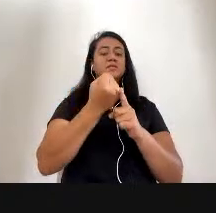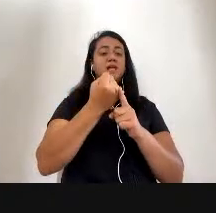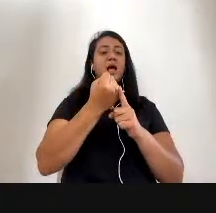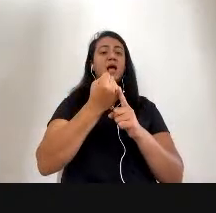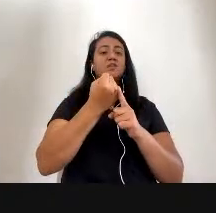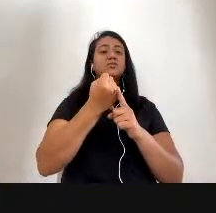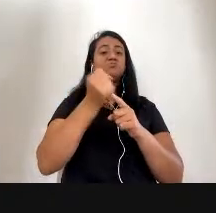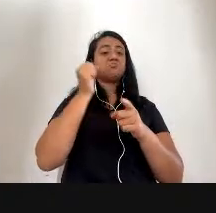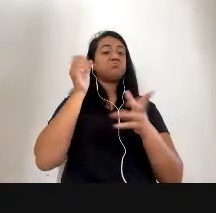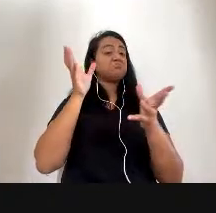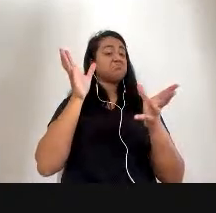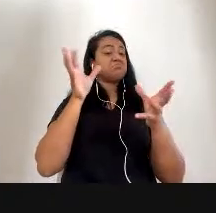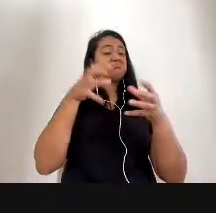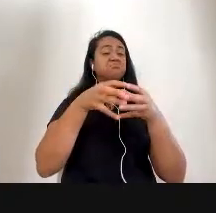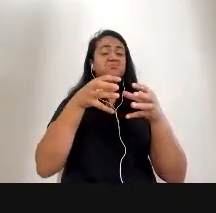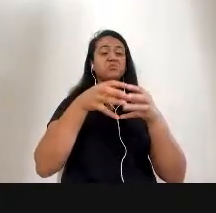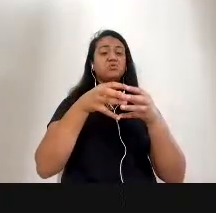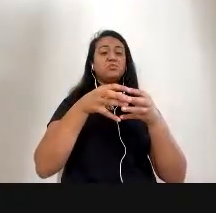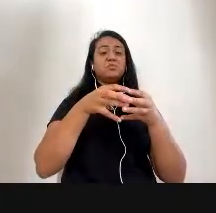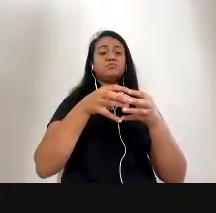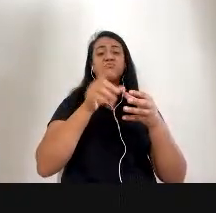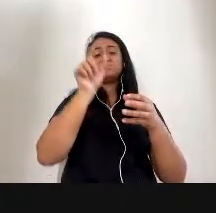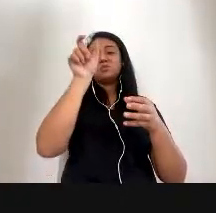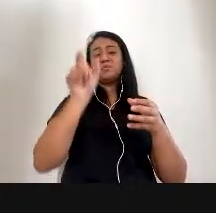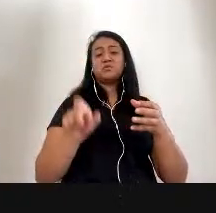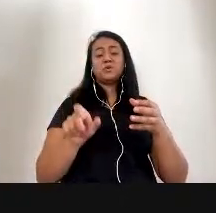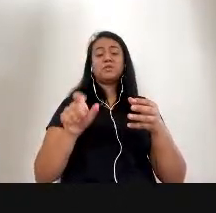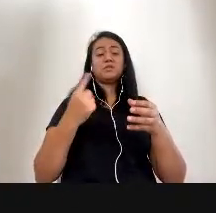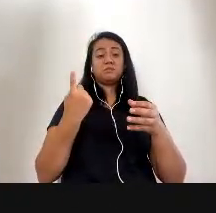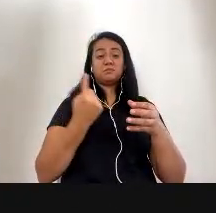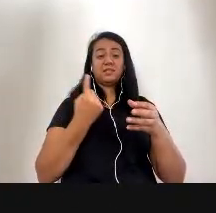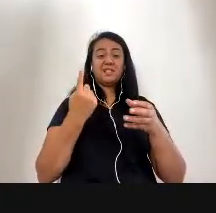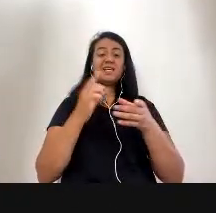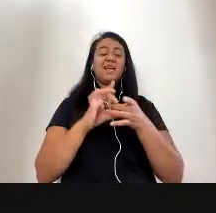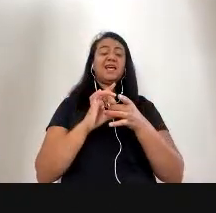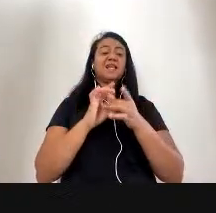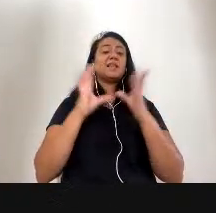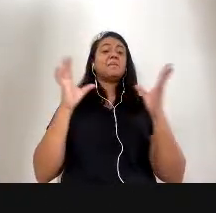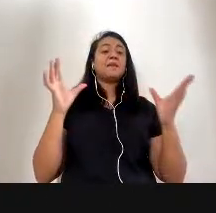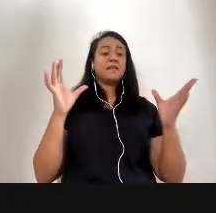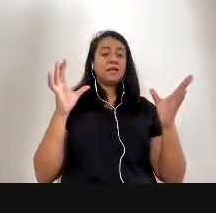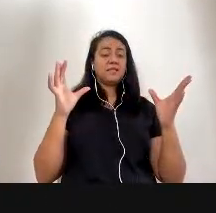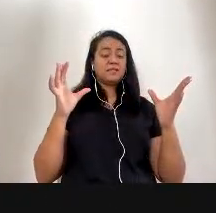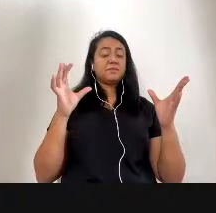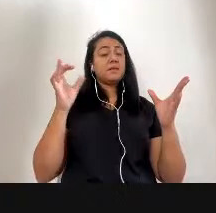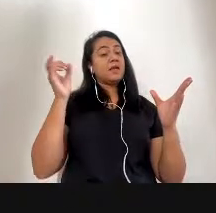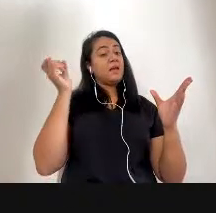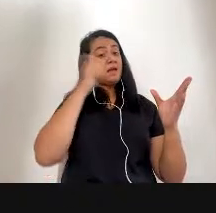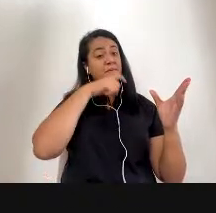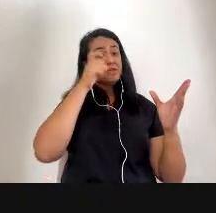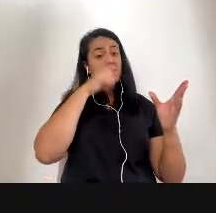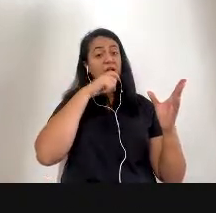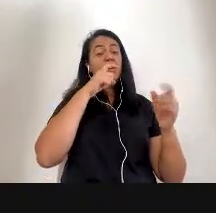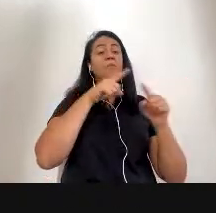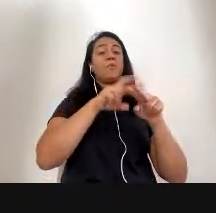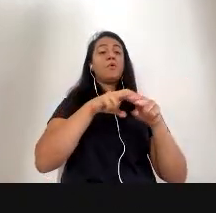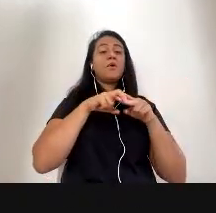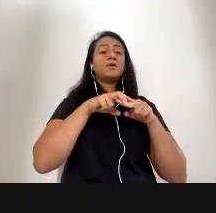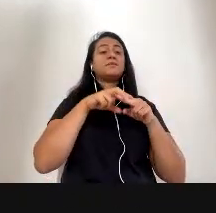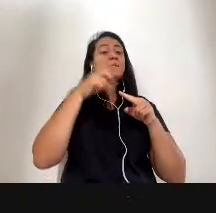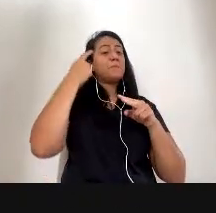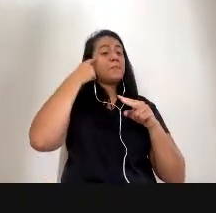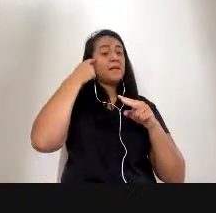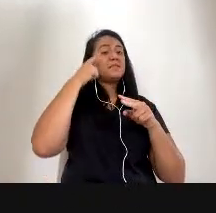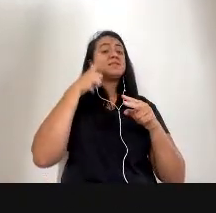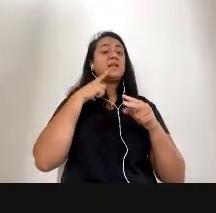independentes. Isso é uma ilusão porque não é um fato. Quando a gente pensa nesses indivíduos a partir dessa perspectiva exclui-se